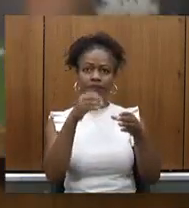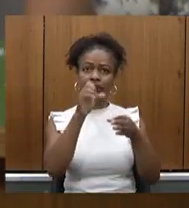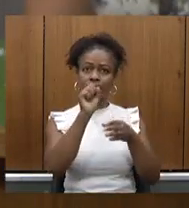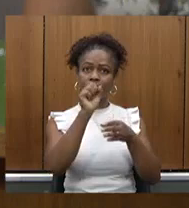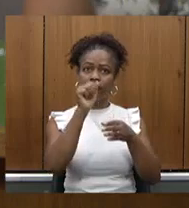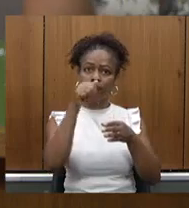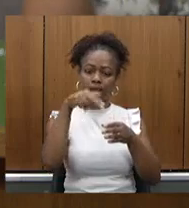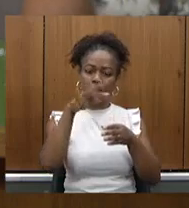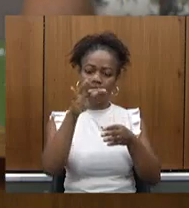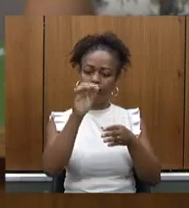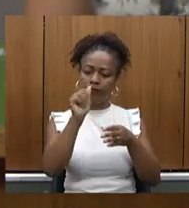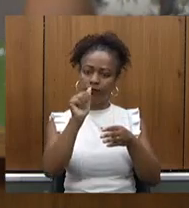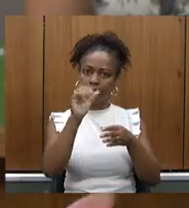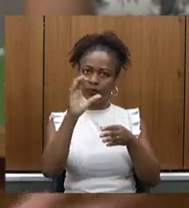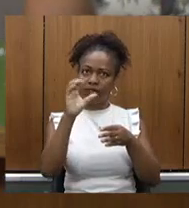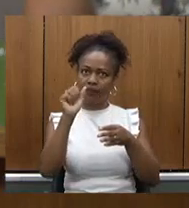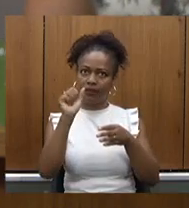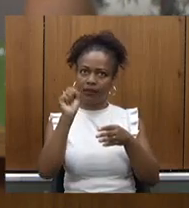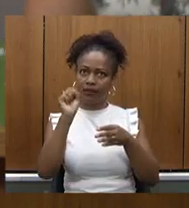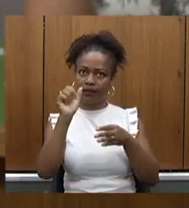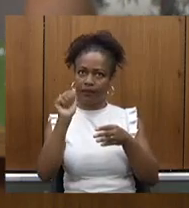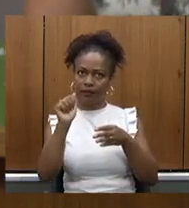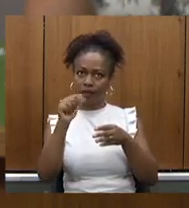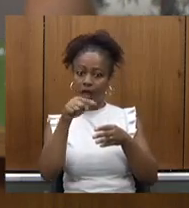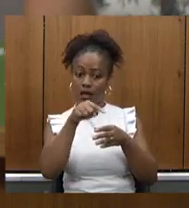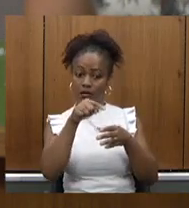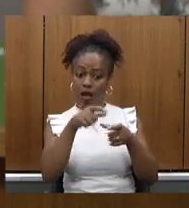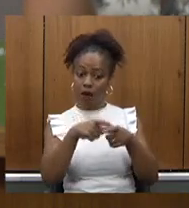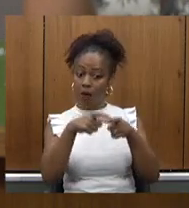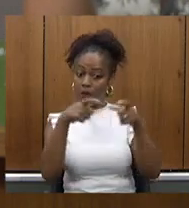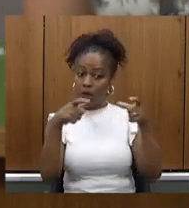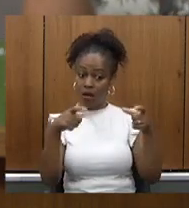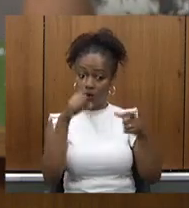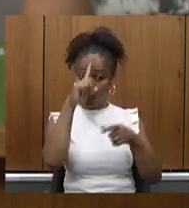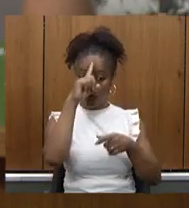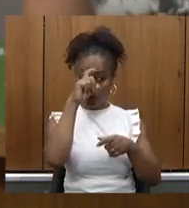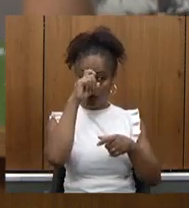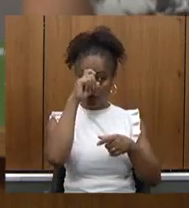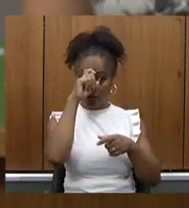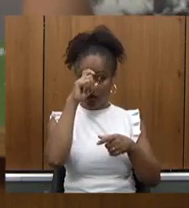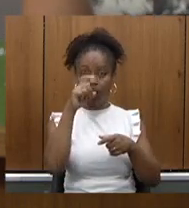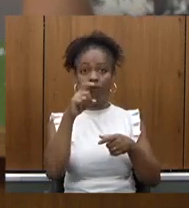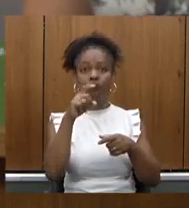transferir paciente para Santa Casa porque ser o maior hospital como o São Francisco também que o senhor citou